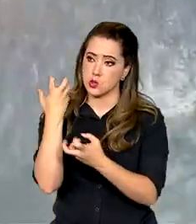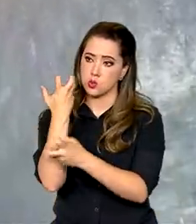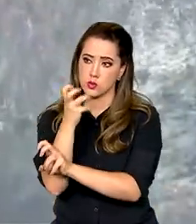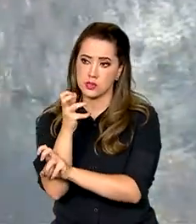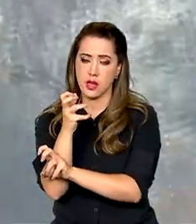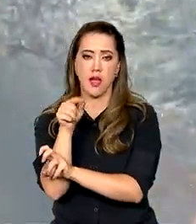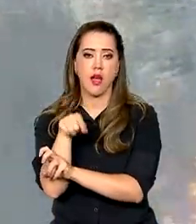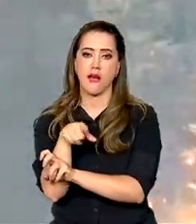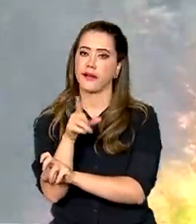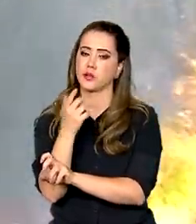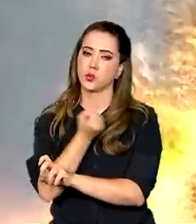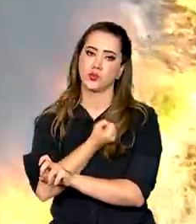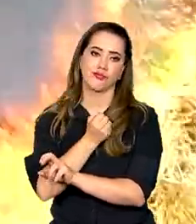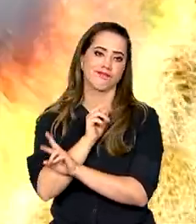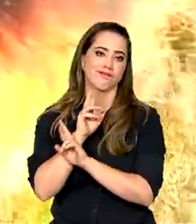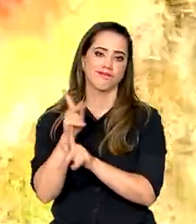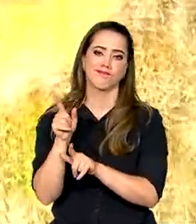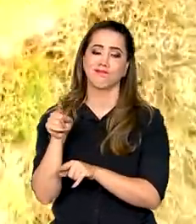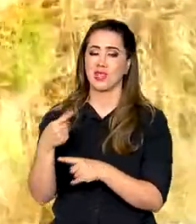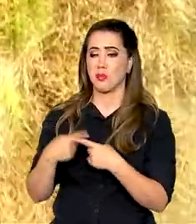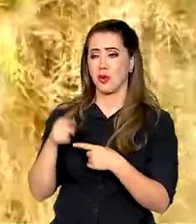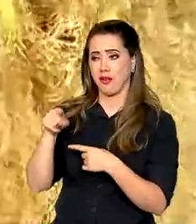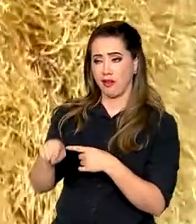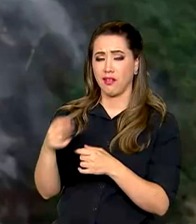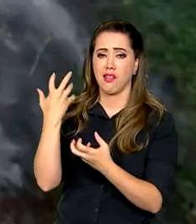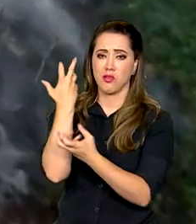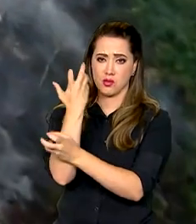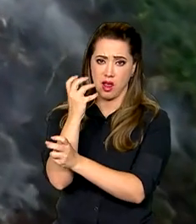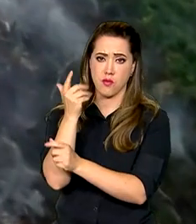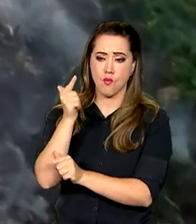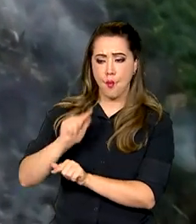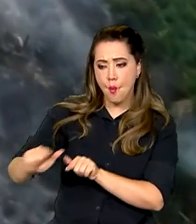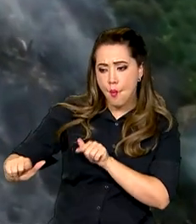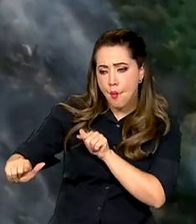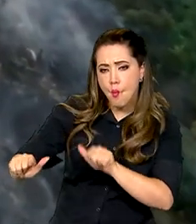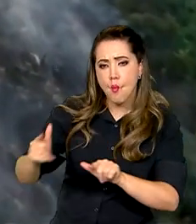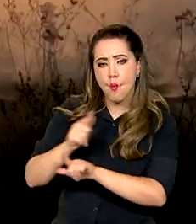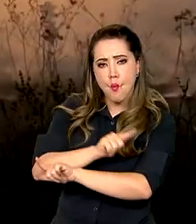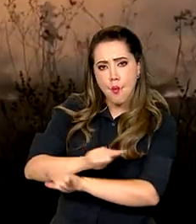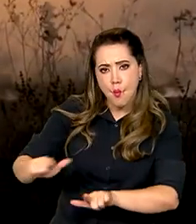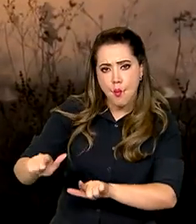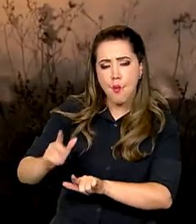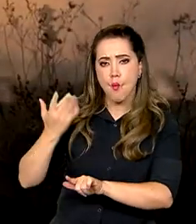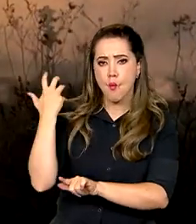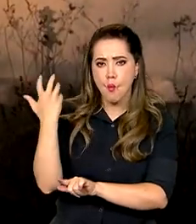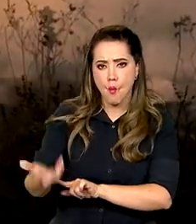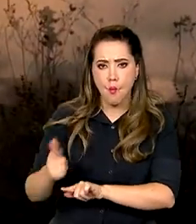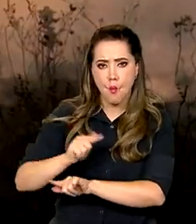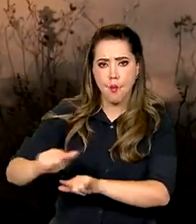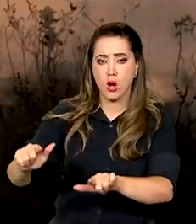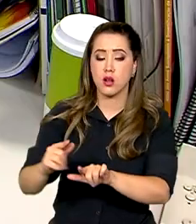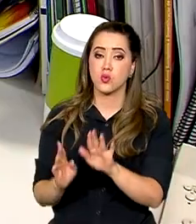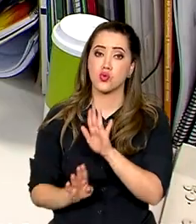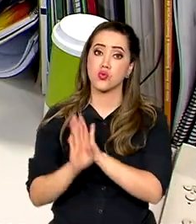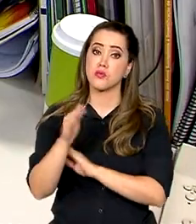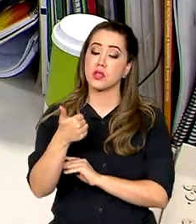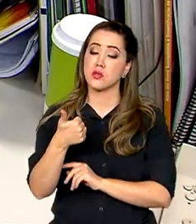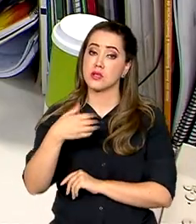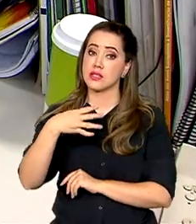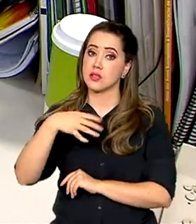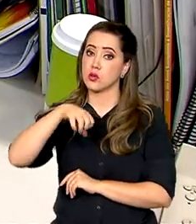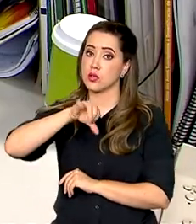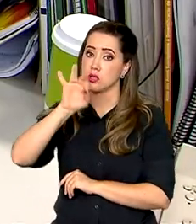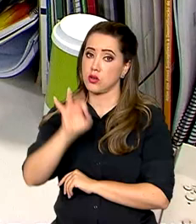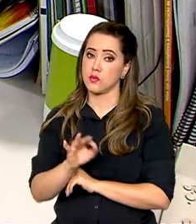não são nada animadores. Os alertas de desmatamento em setembro aumentaram 149% no